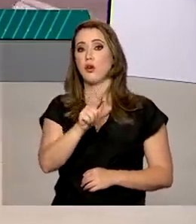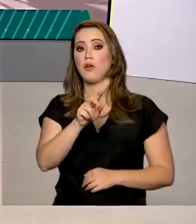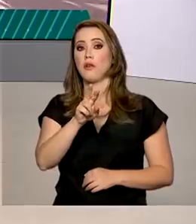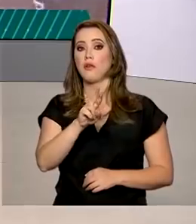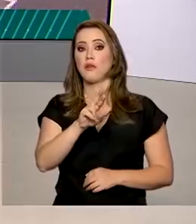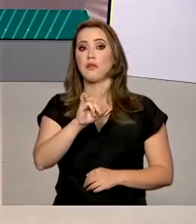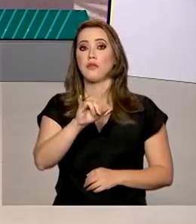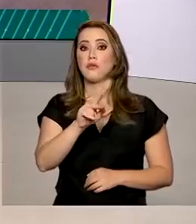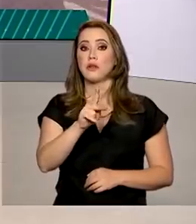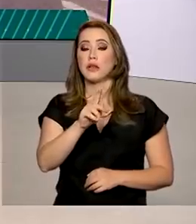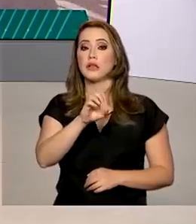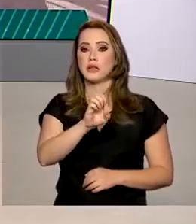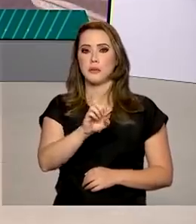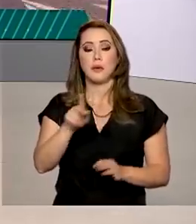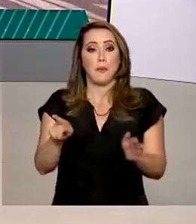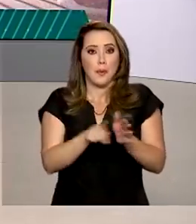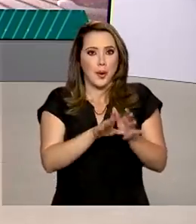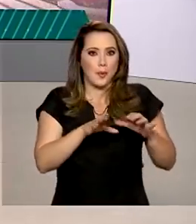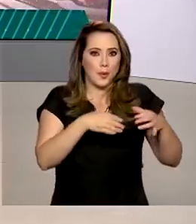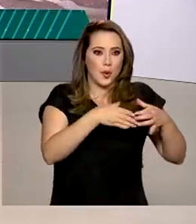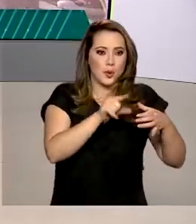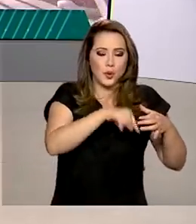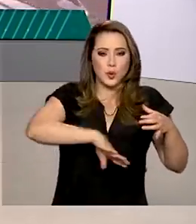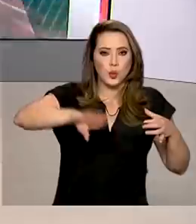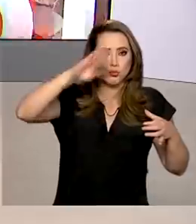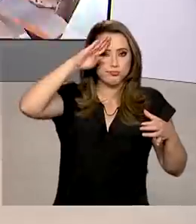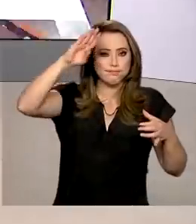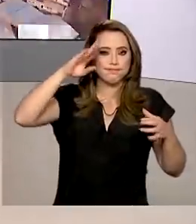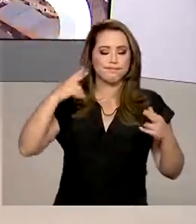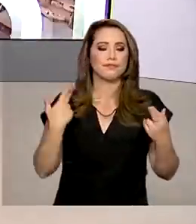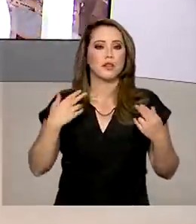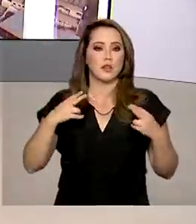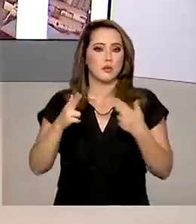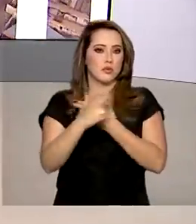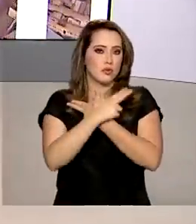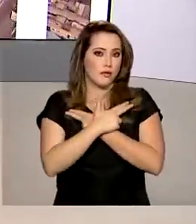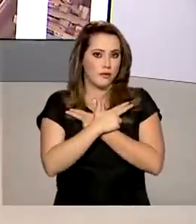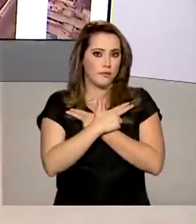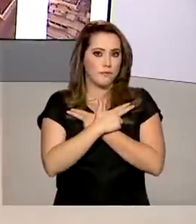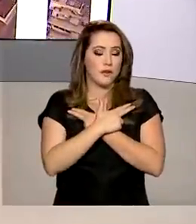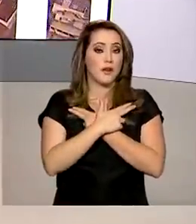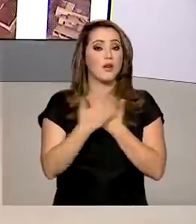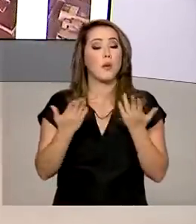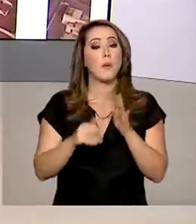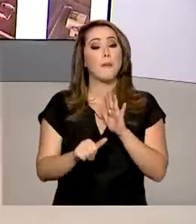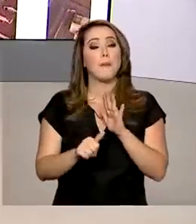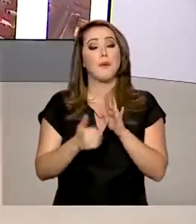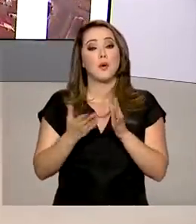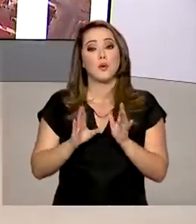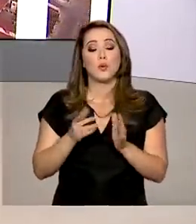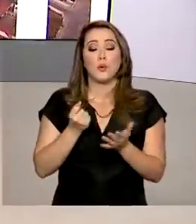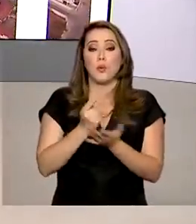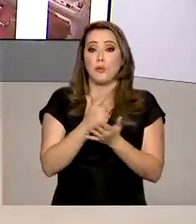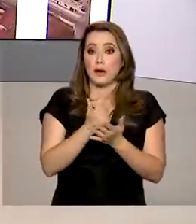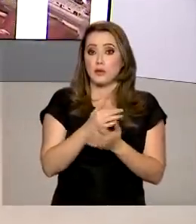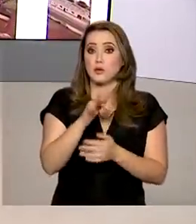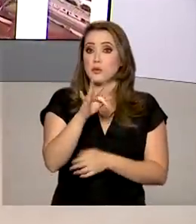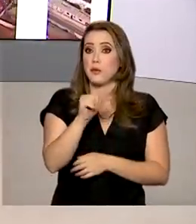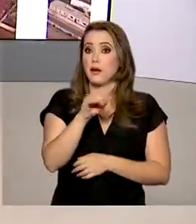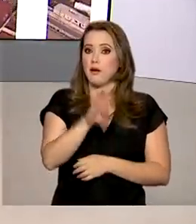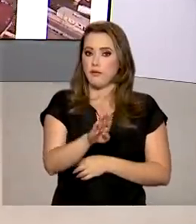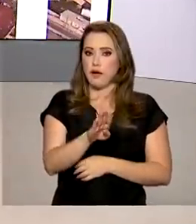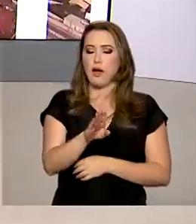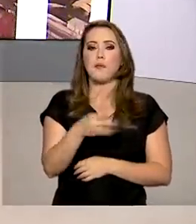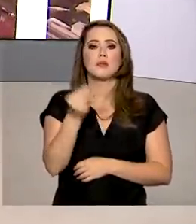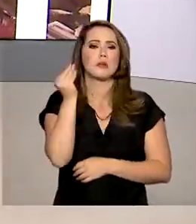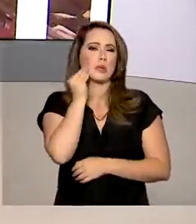parte da aviação de caça brasileira. Os primeiros aviões suecos adquiridos pela FAB são testados no interior de São Paulo. Segundo o